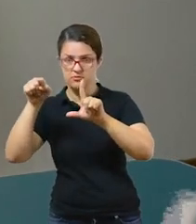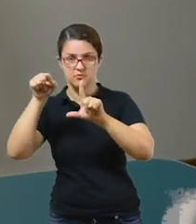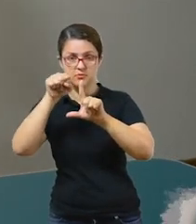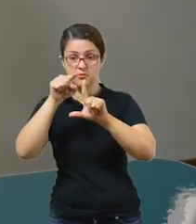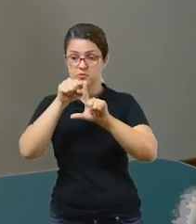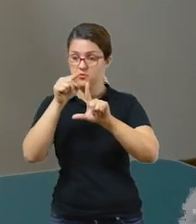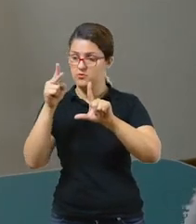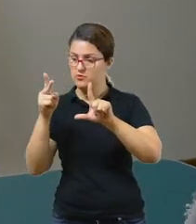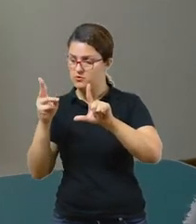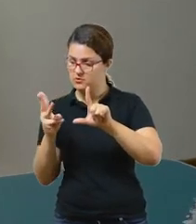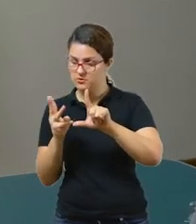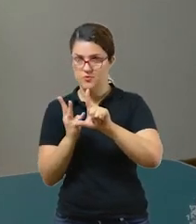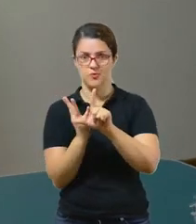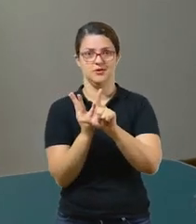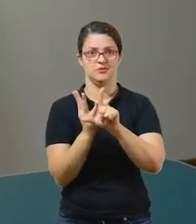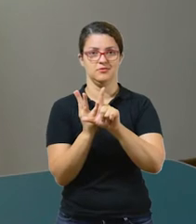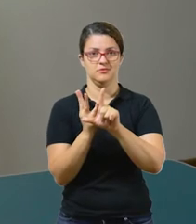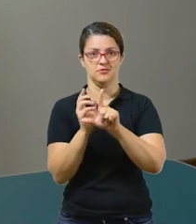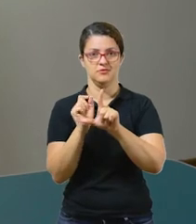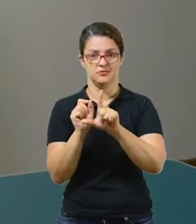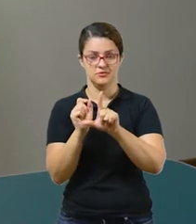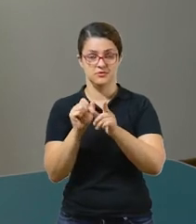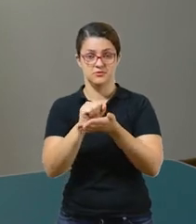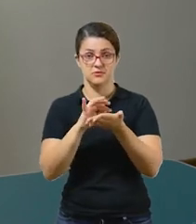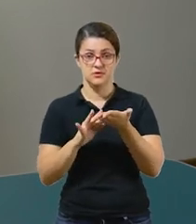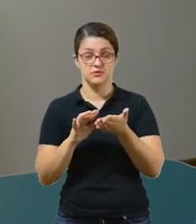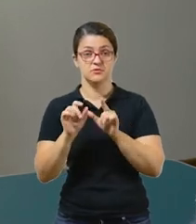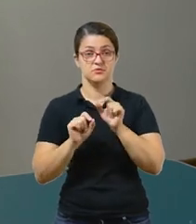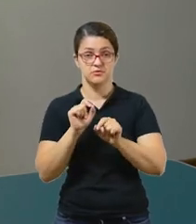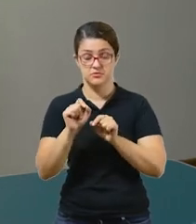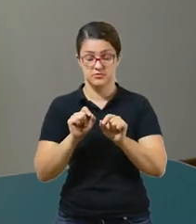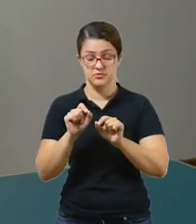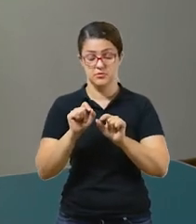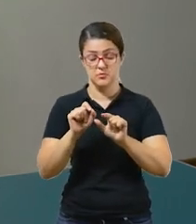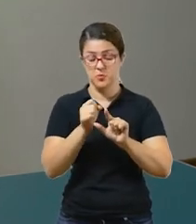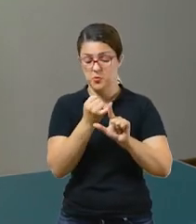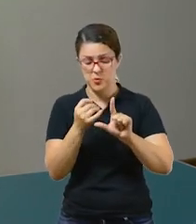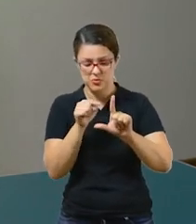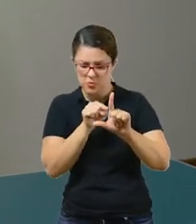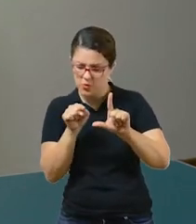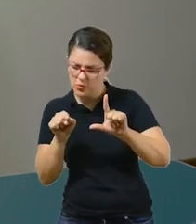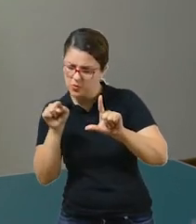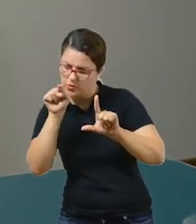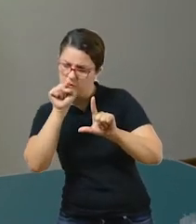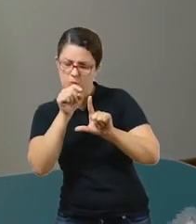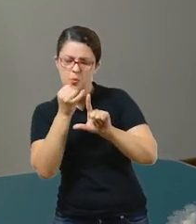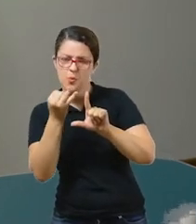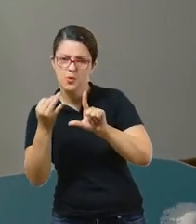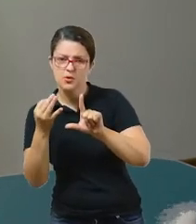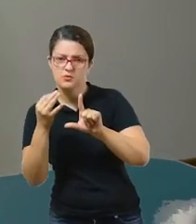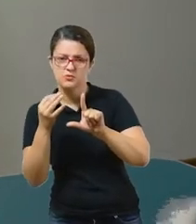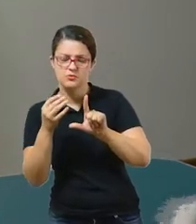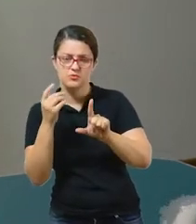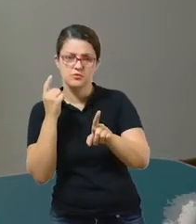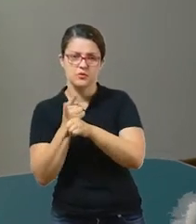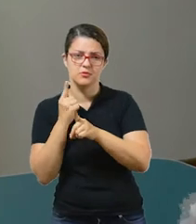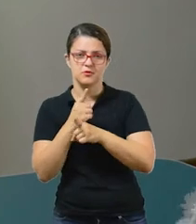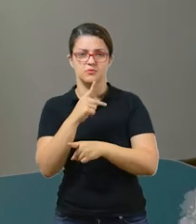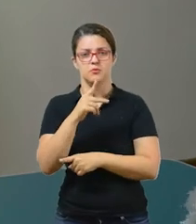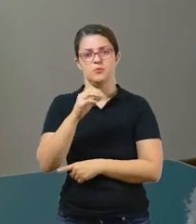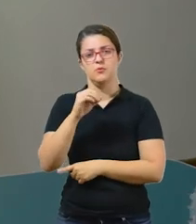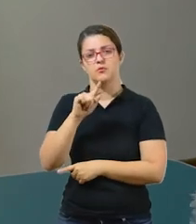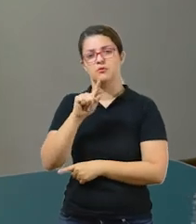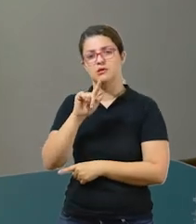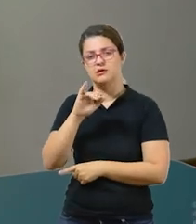pontas. E é isso que vocês terão que fazer nas atividades. Vocês terão que ver as quantidades de pontas e identificar os polígonos, ok?